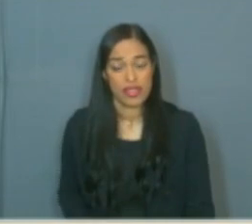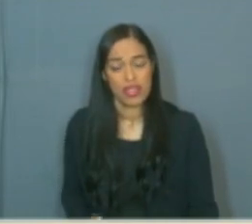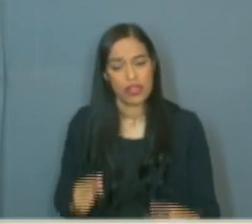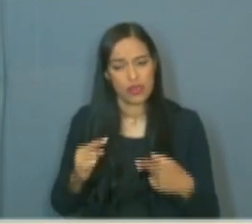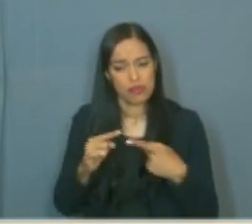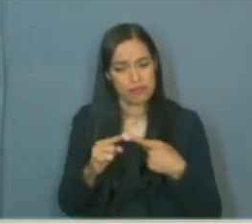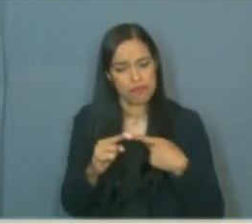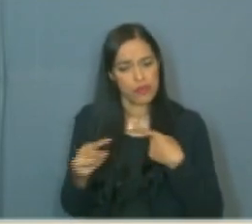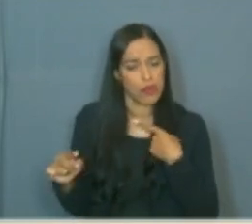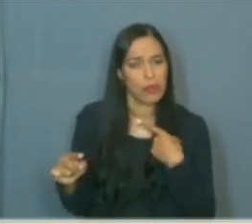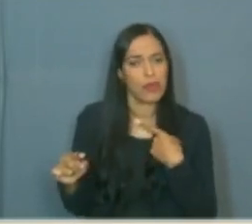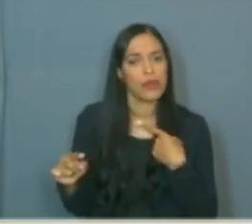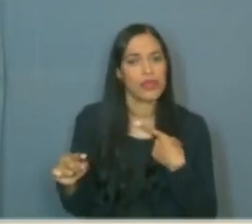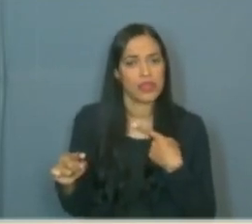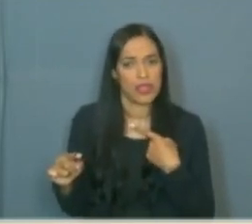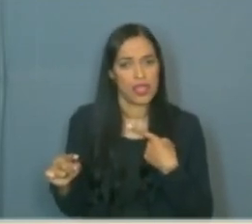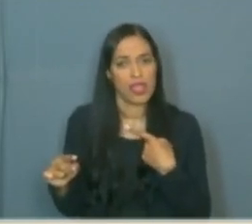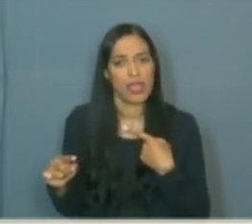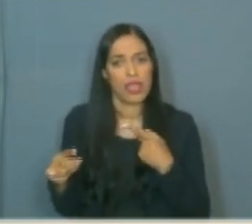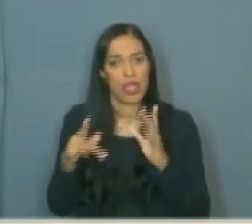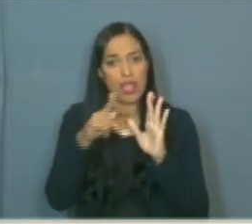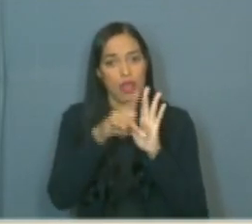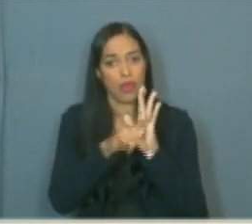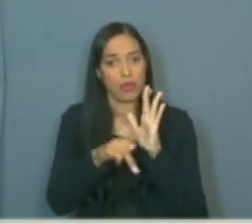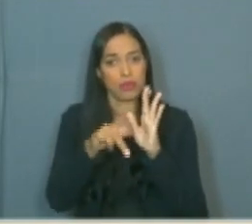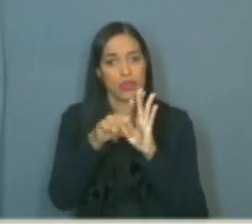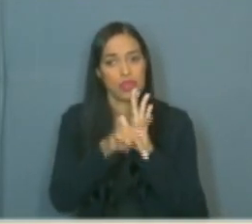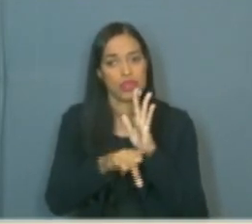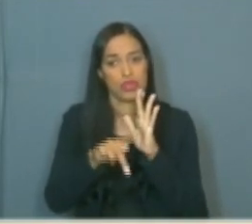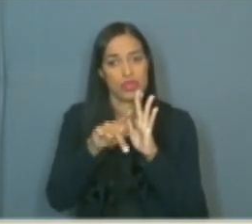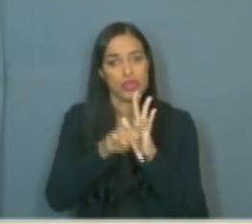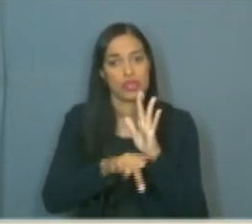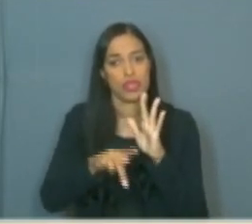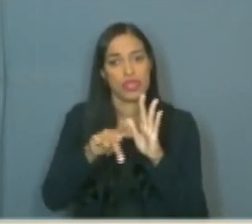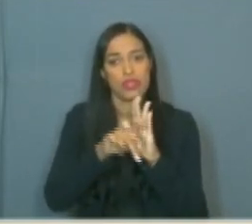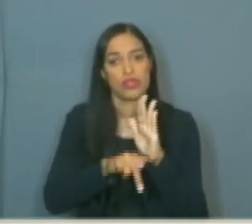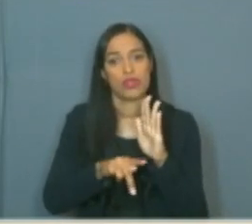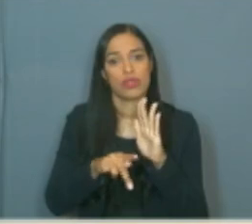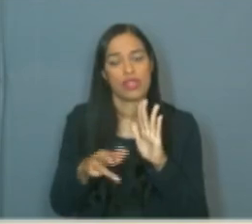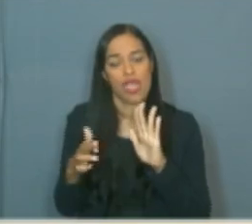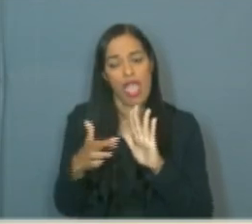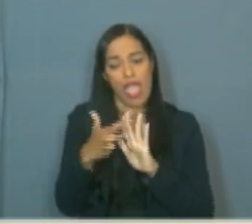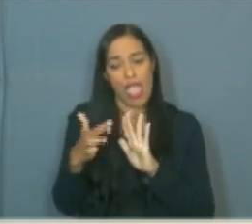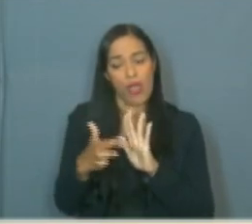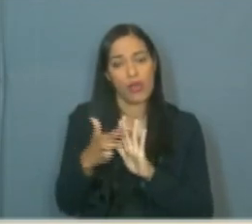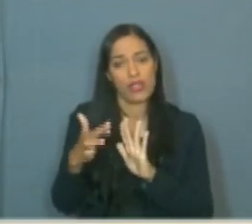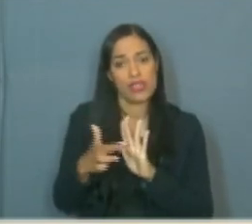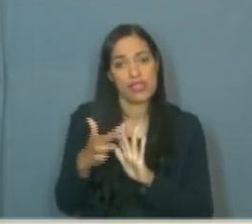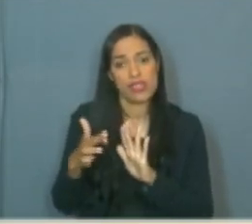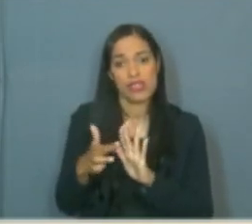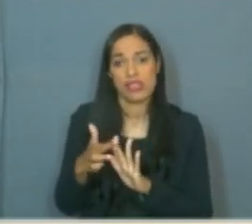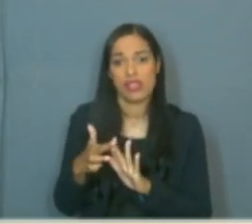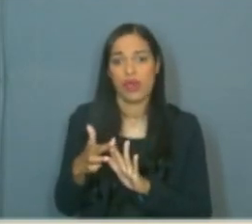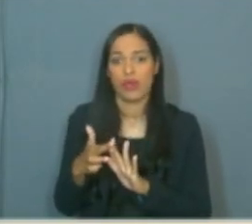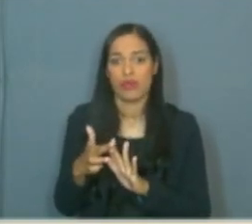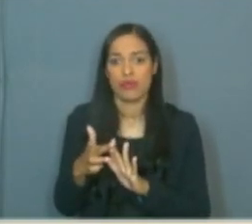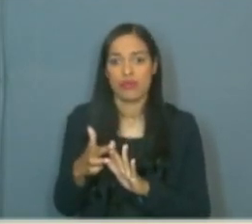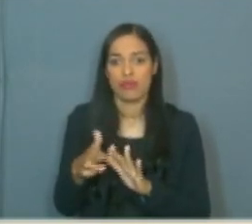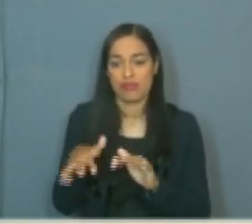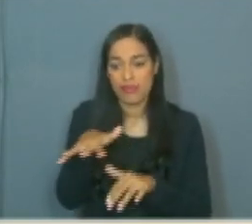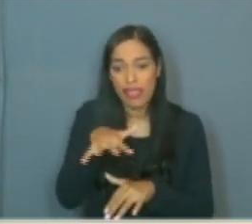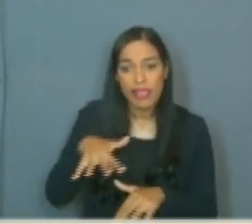a um projeto de regularização fundiária que